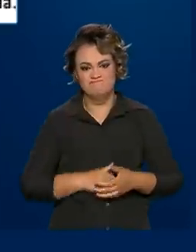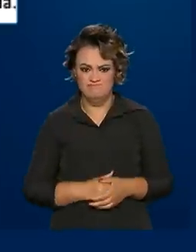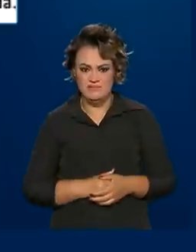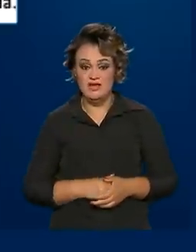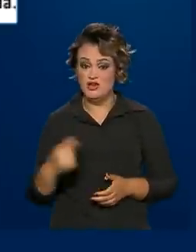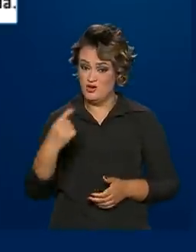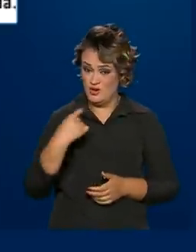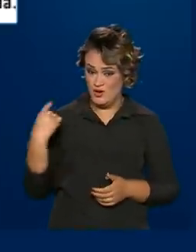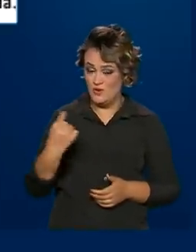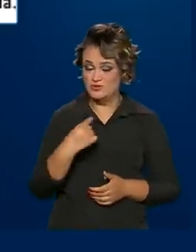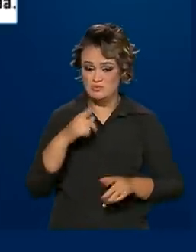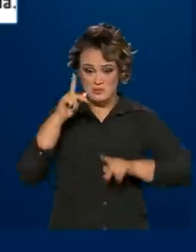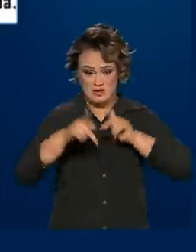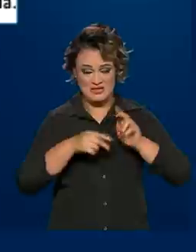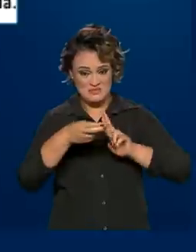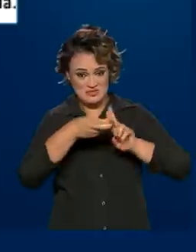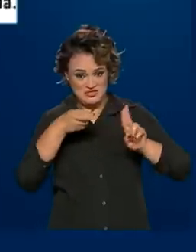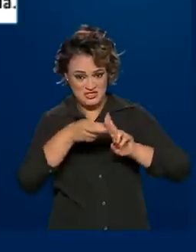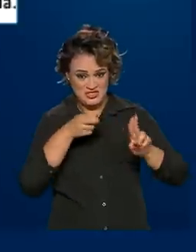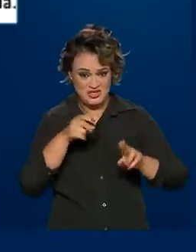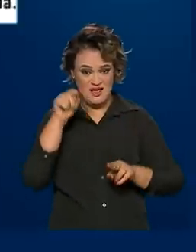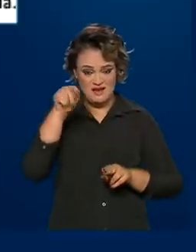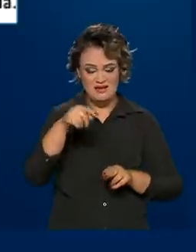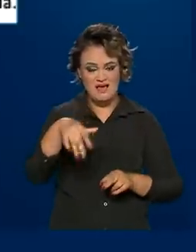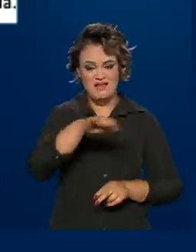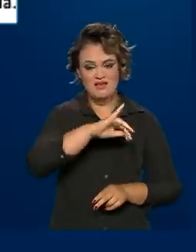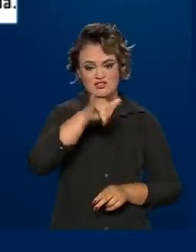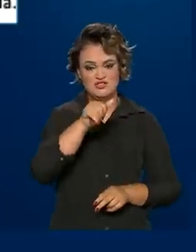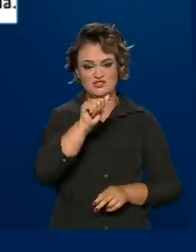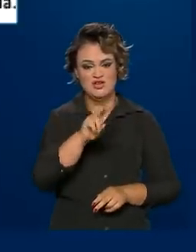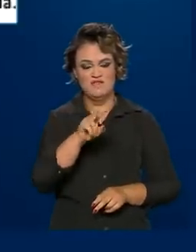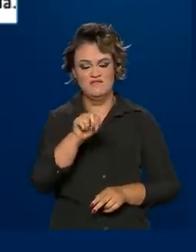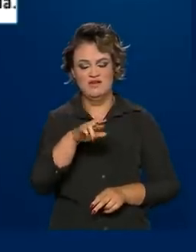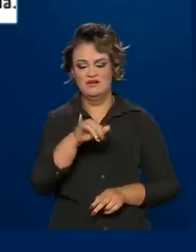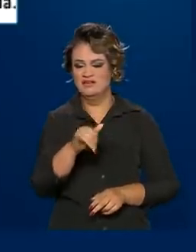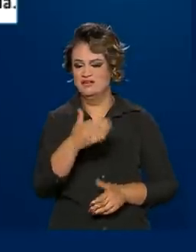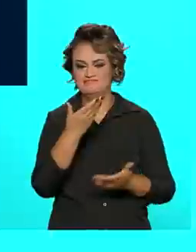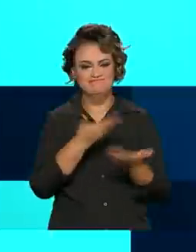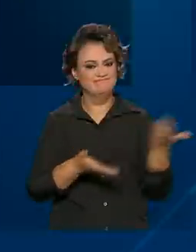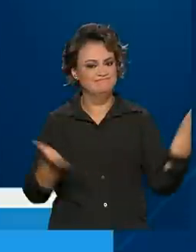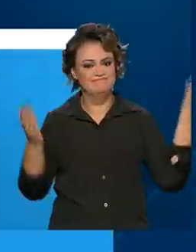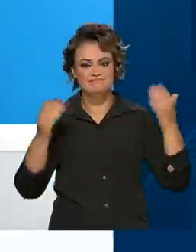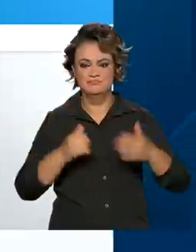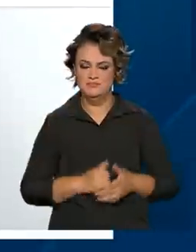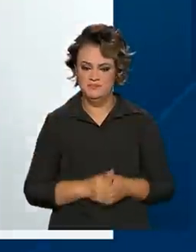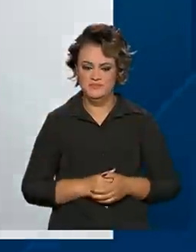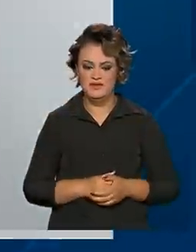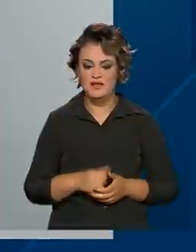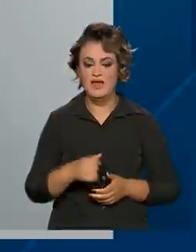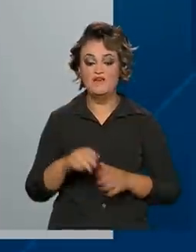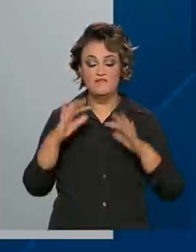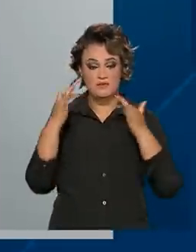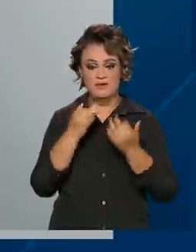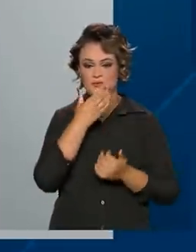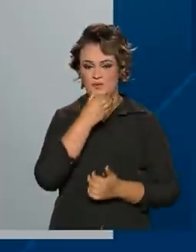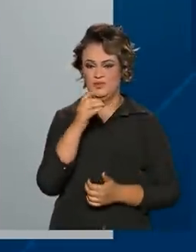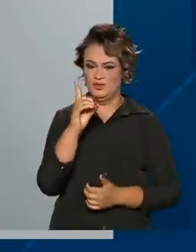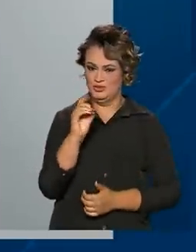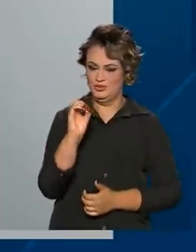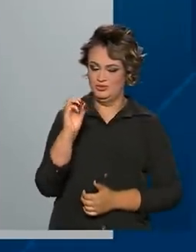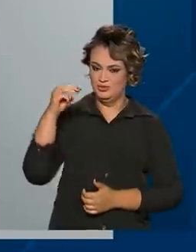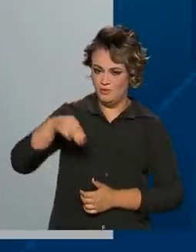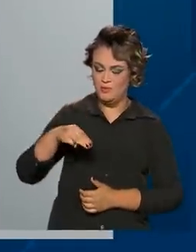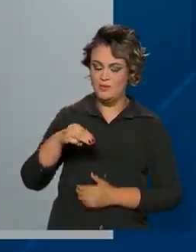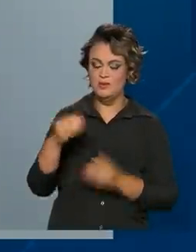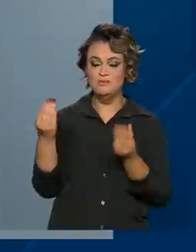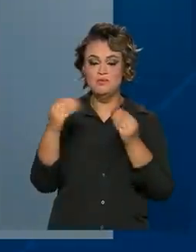Para nós, povos indígenas do Vale do Javari, é uma perda inestimável. A família de Dom Philips também publicou em suas redes